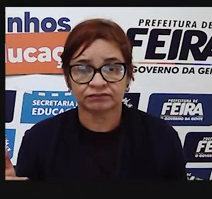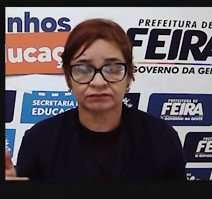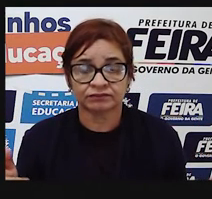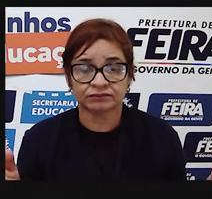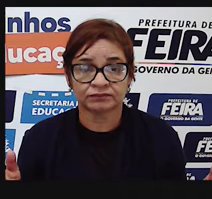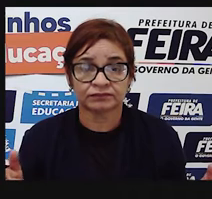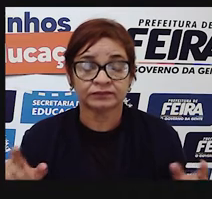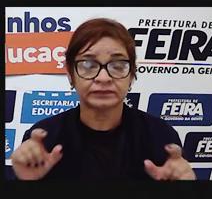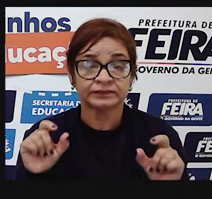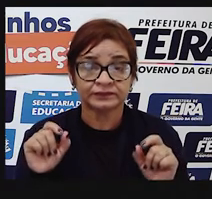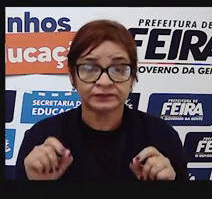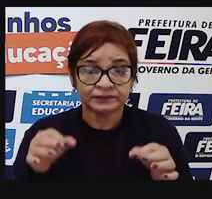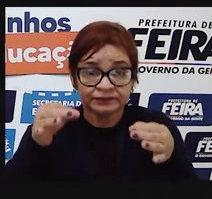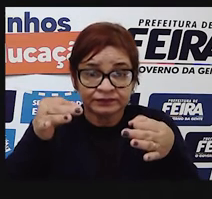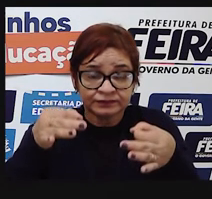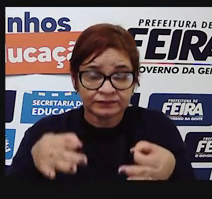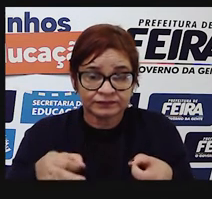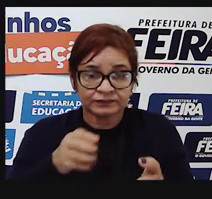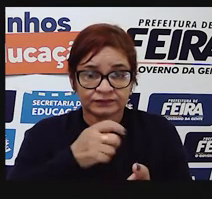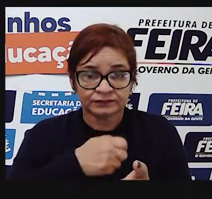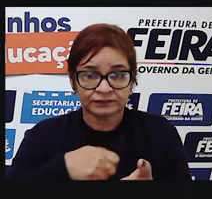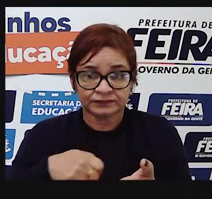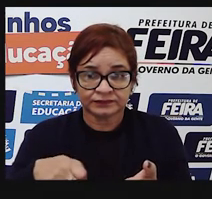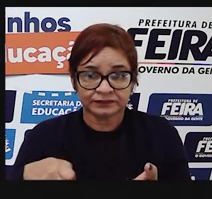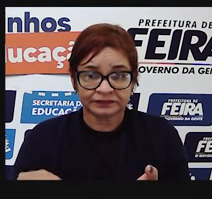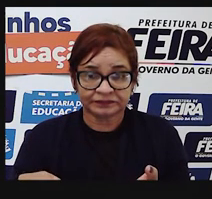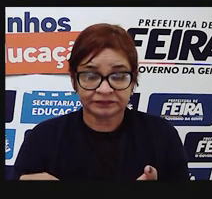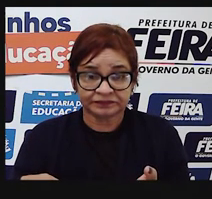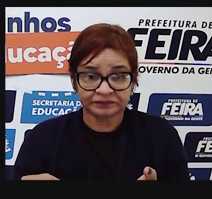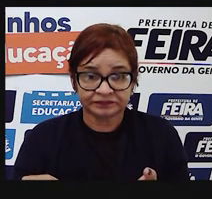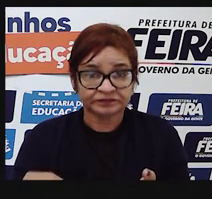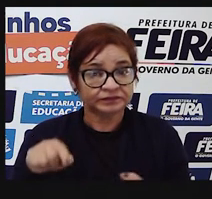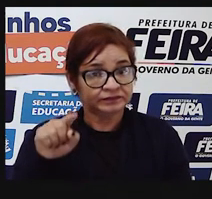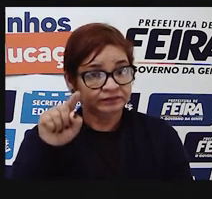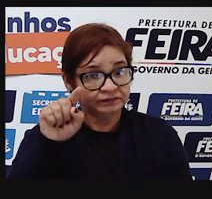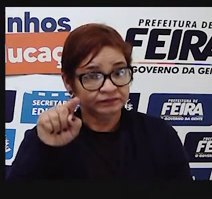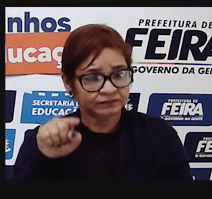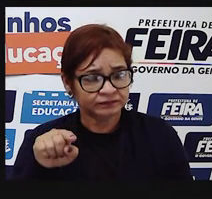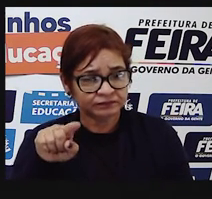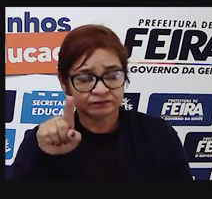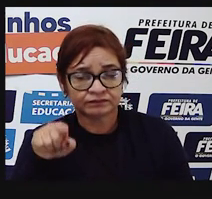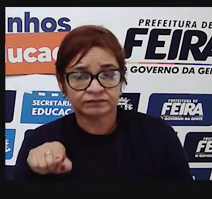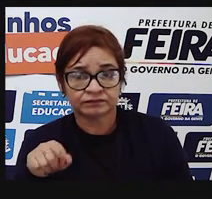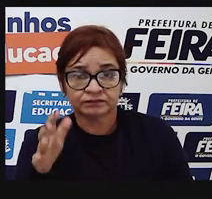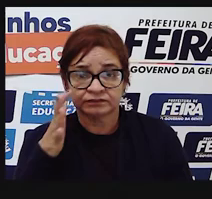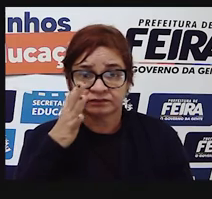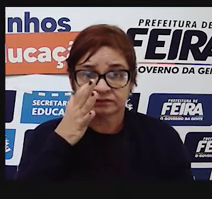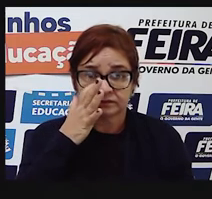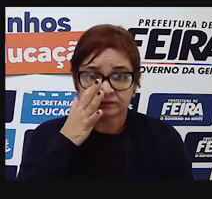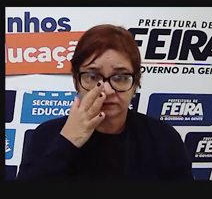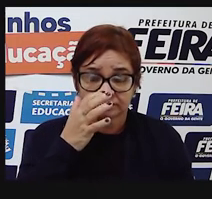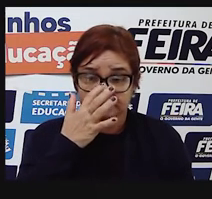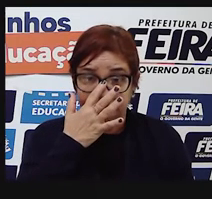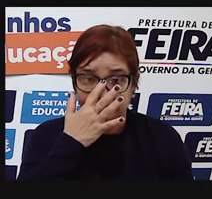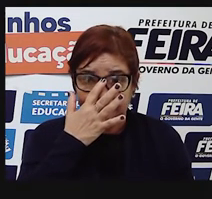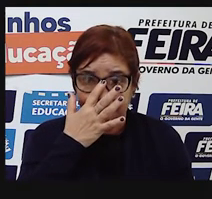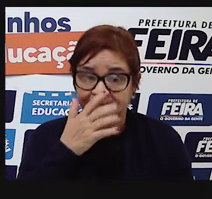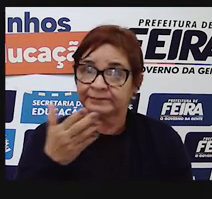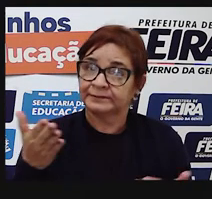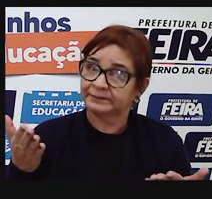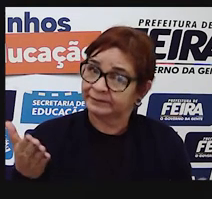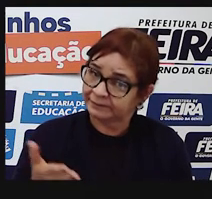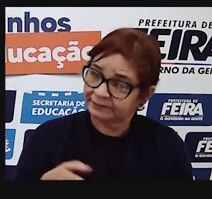sentido? Na escrita, a pontuação. Então, observem agora. Agora eu sei que isso é uma pergunta.